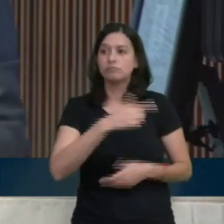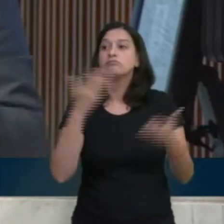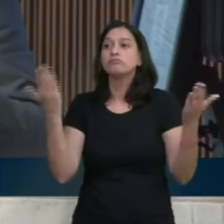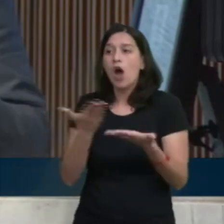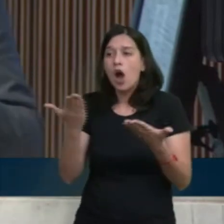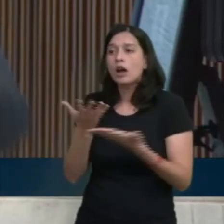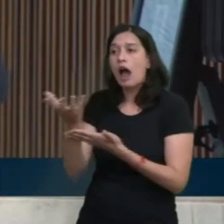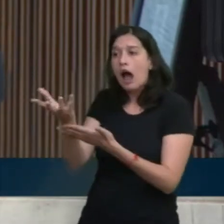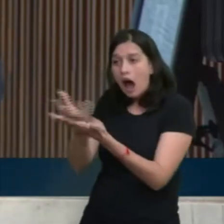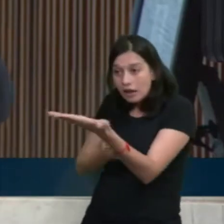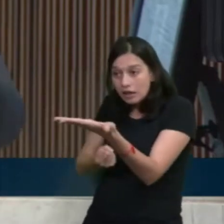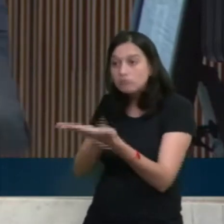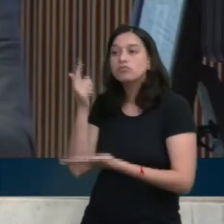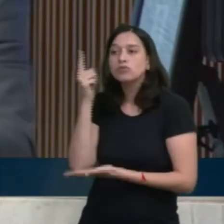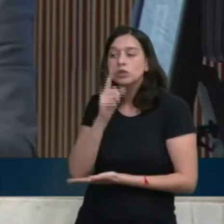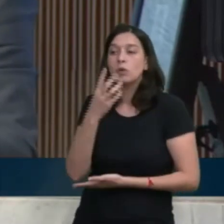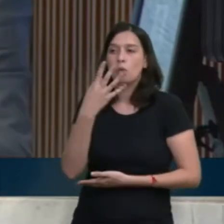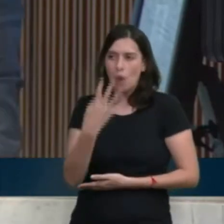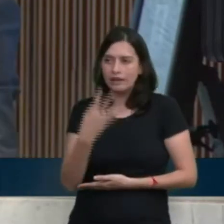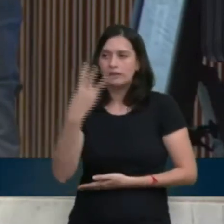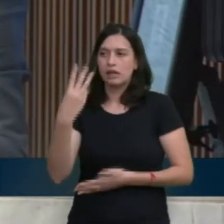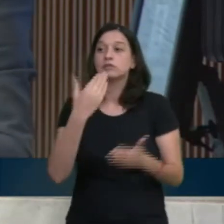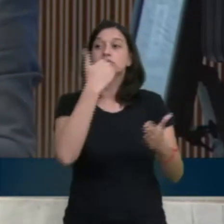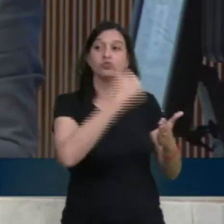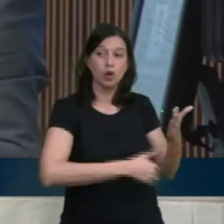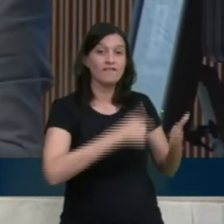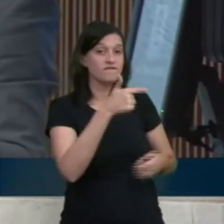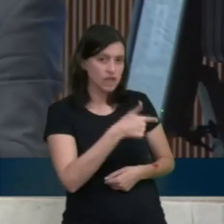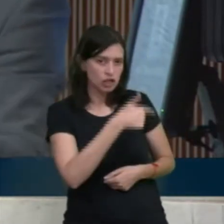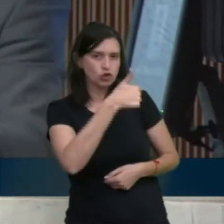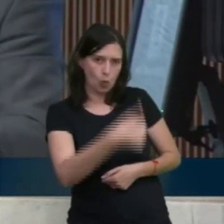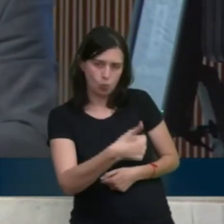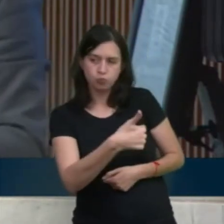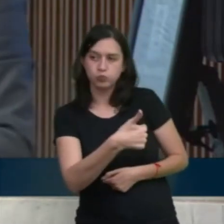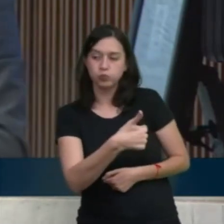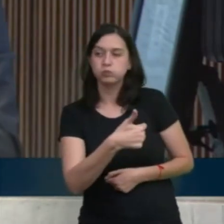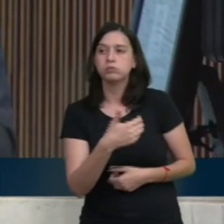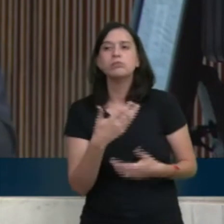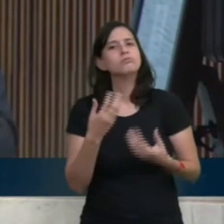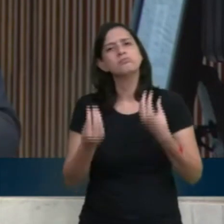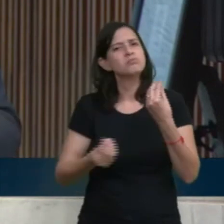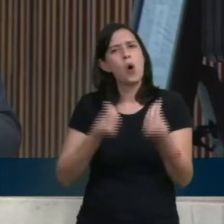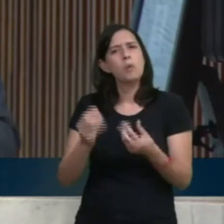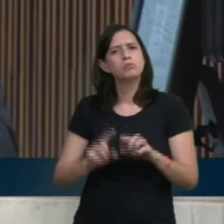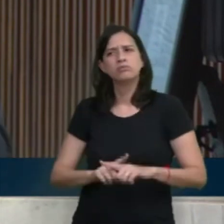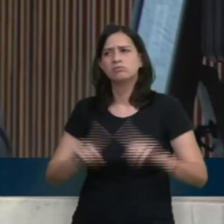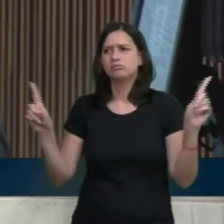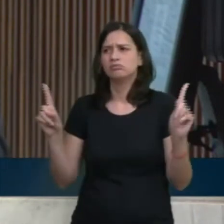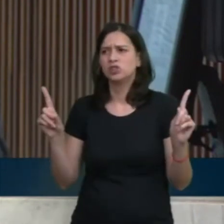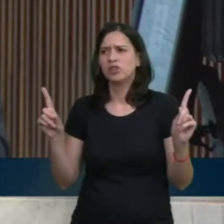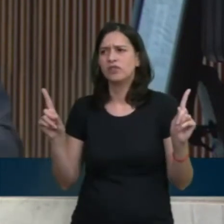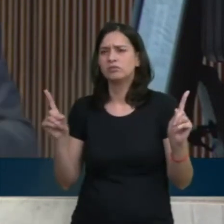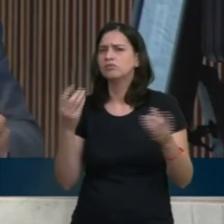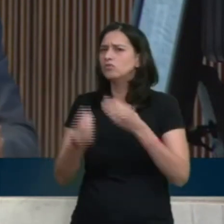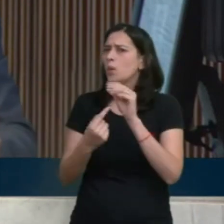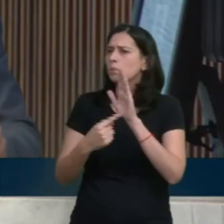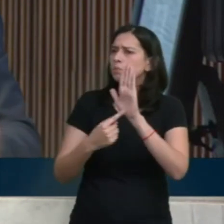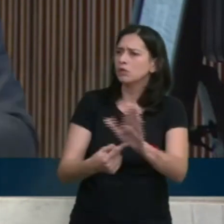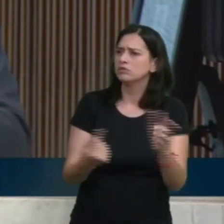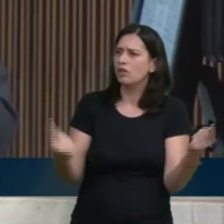E o que me traz aqui? Aprontar as contradições desse desgoverno Ratinho Júnior,